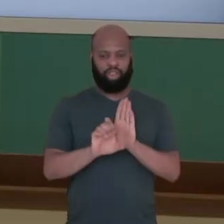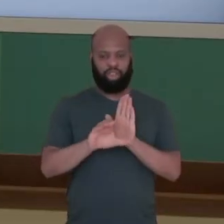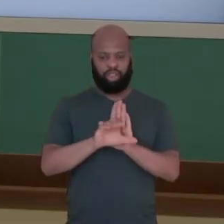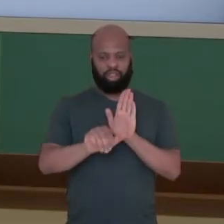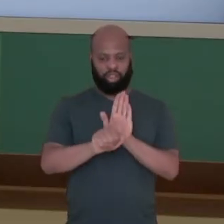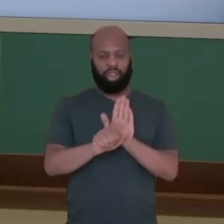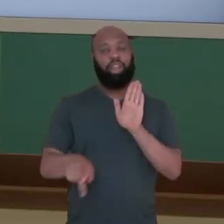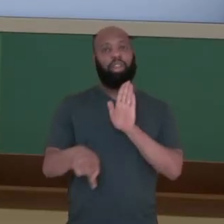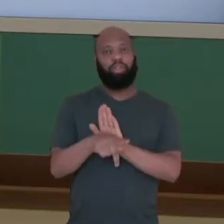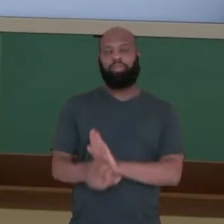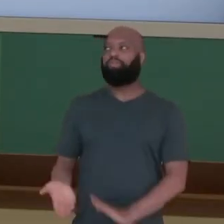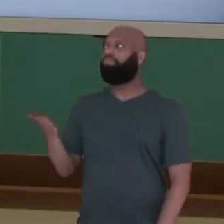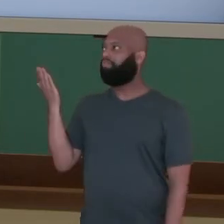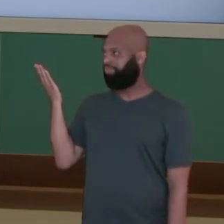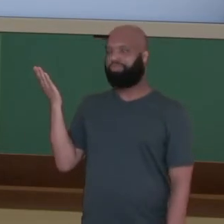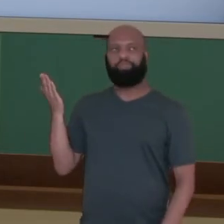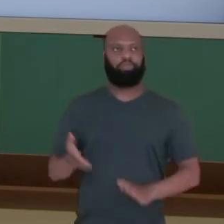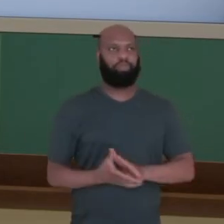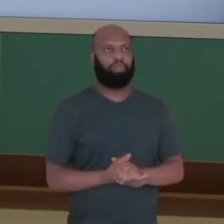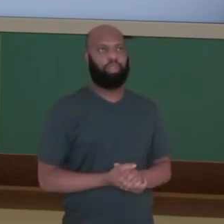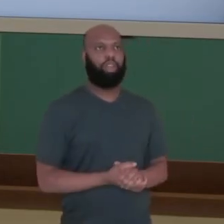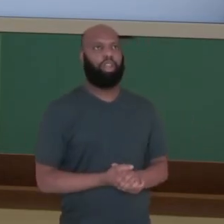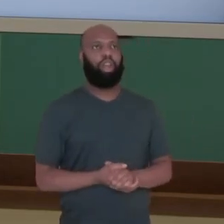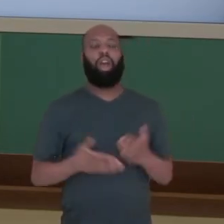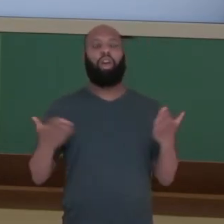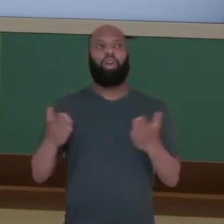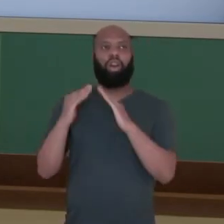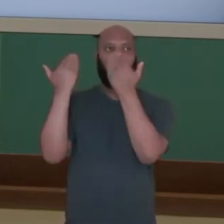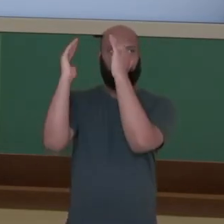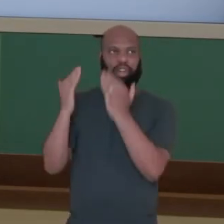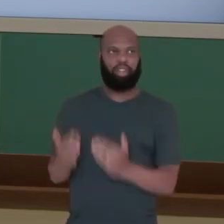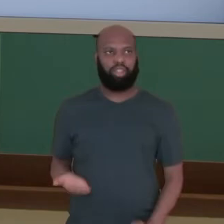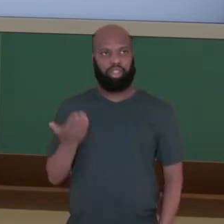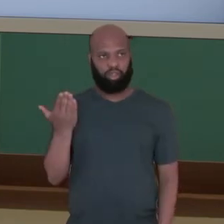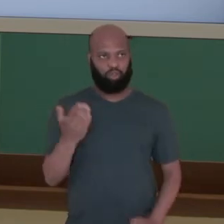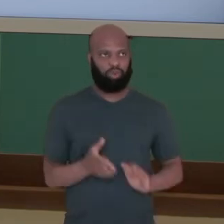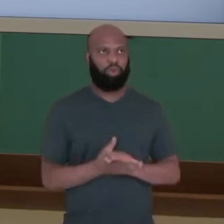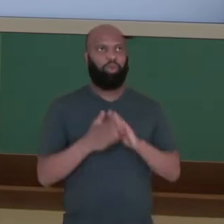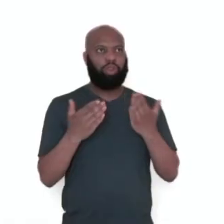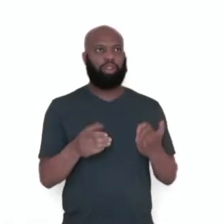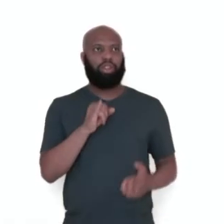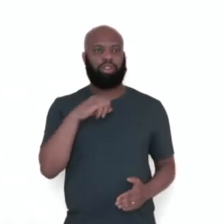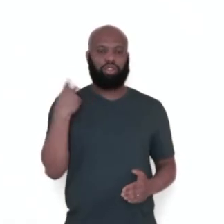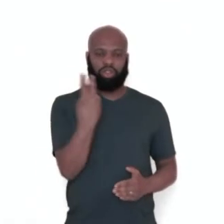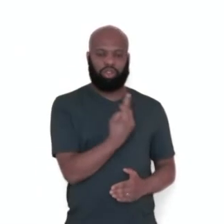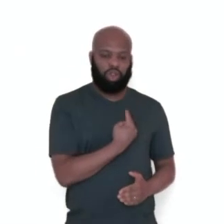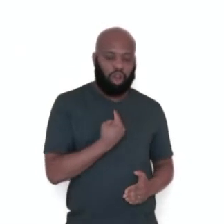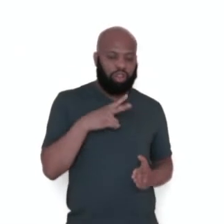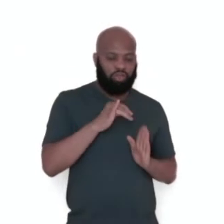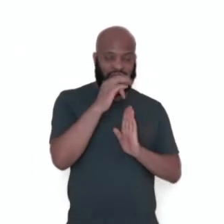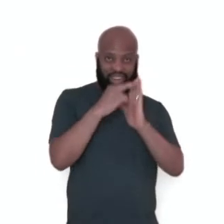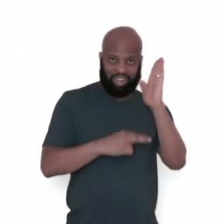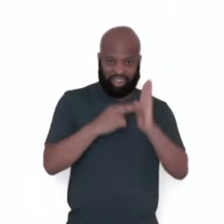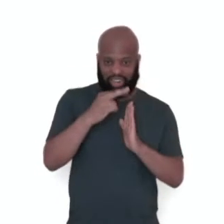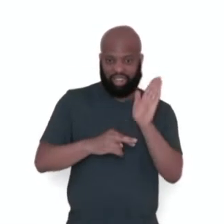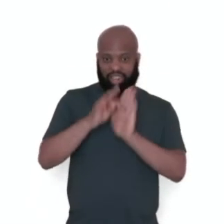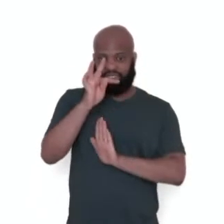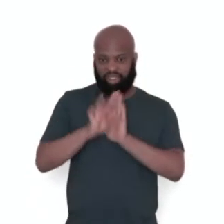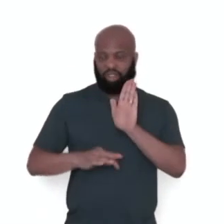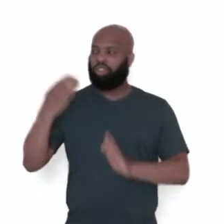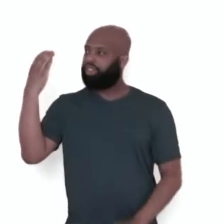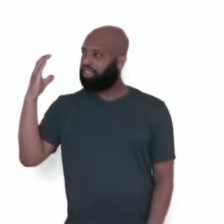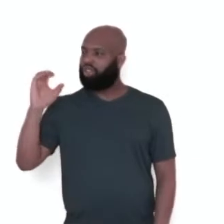Crianças, Adolescentes e Adultos. Então, vamos analisar juntos. Quando lemos um texto jornalístico ou científico com